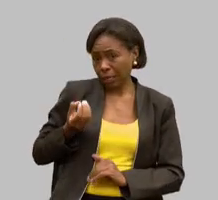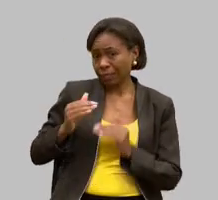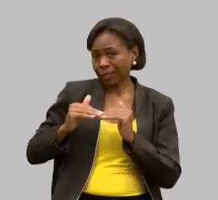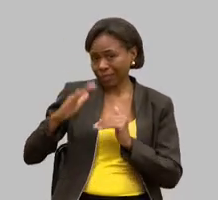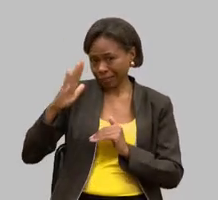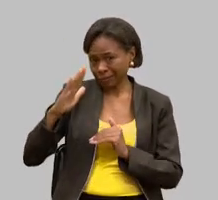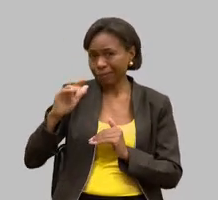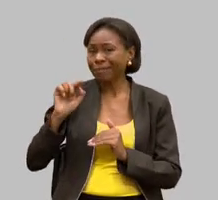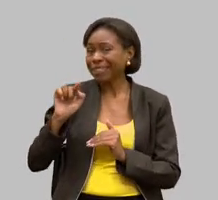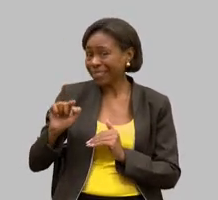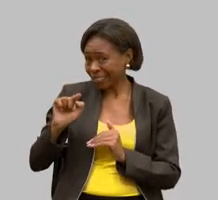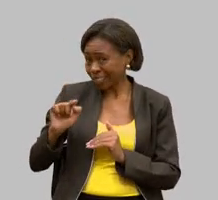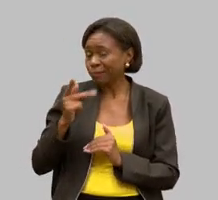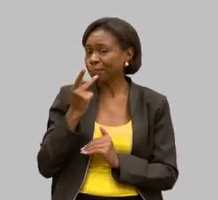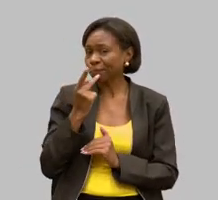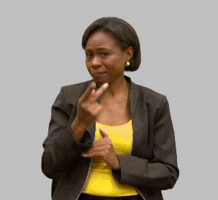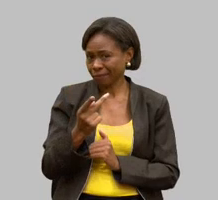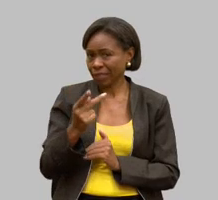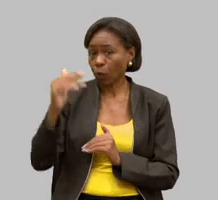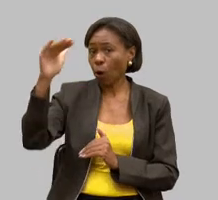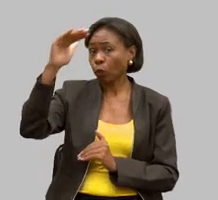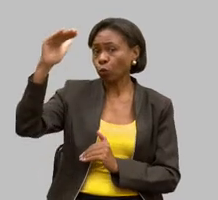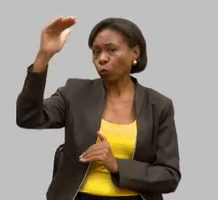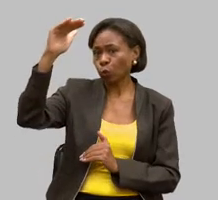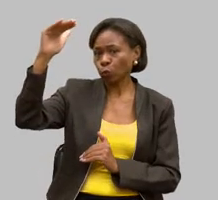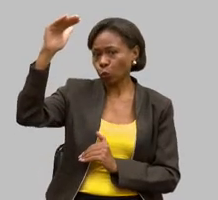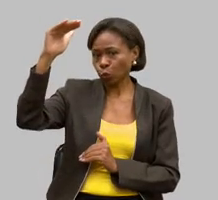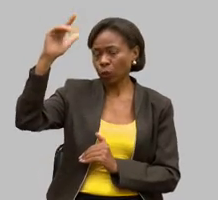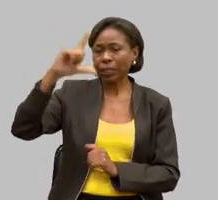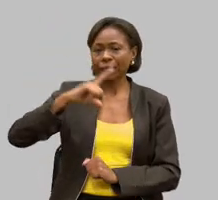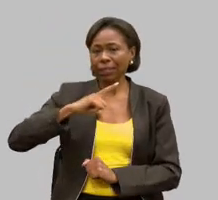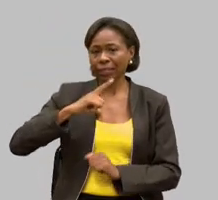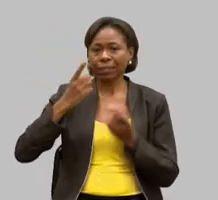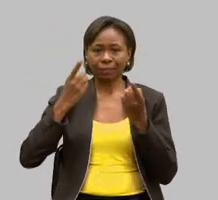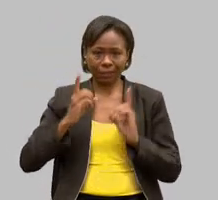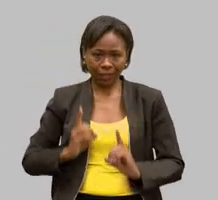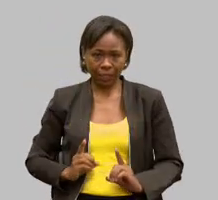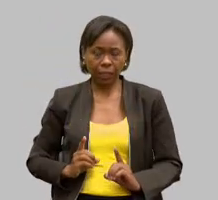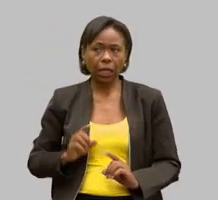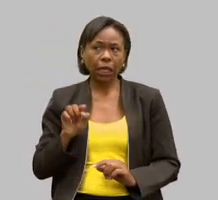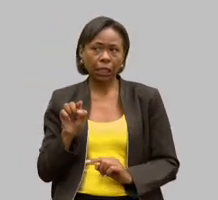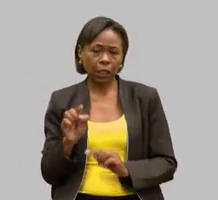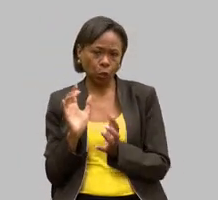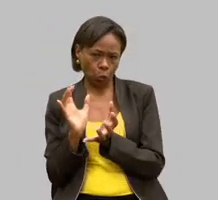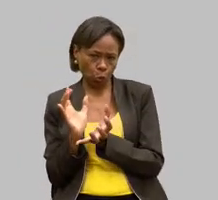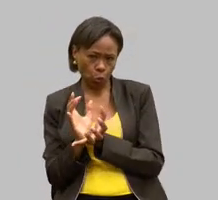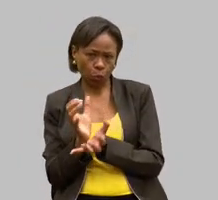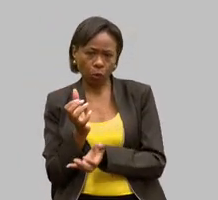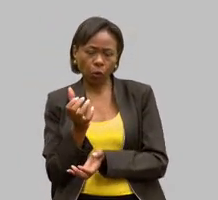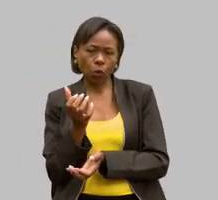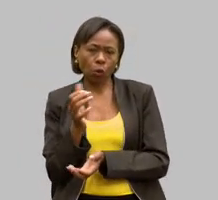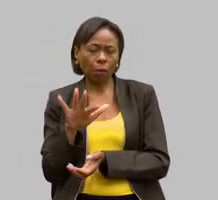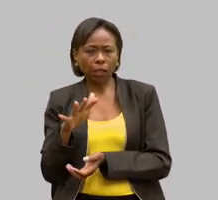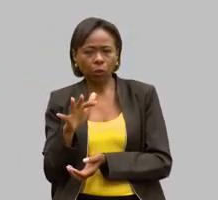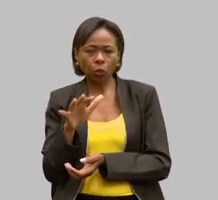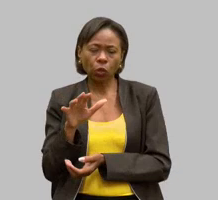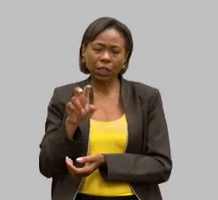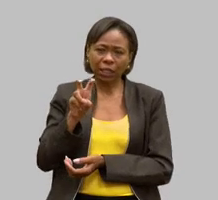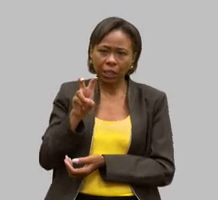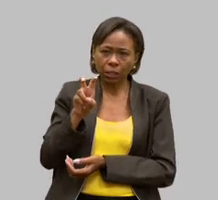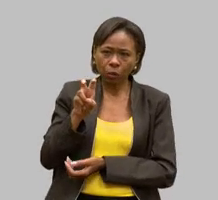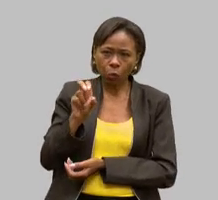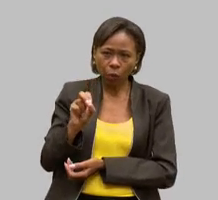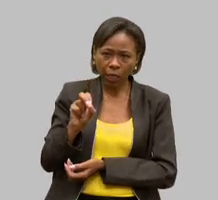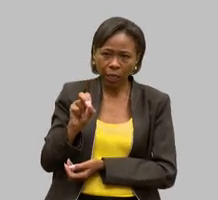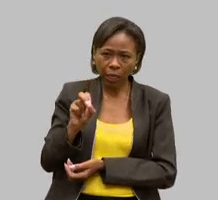o adulto com deficiência e desses 60 e desses quase 50% 47